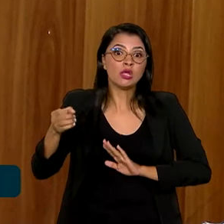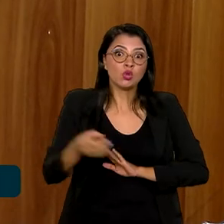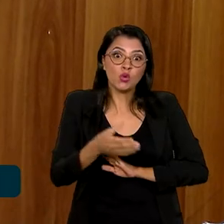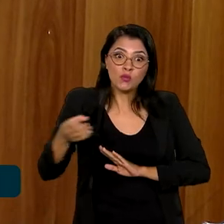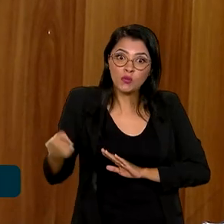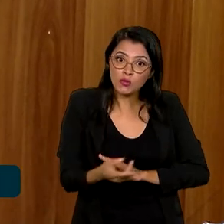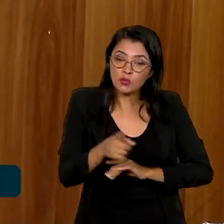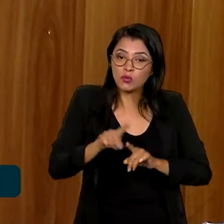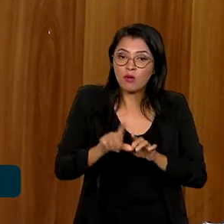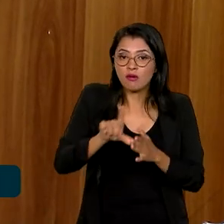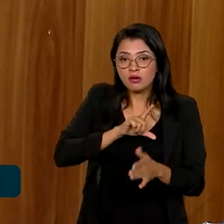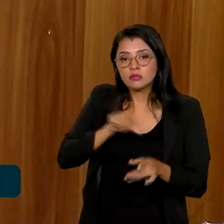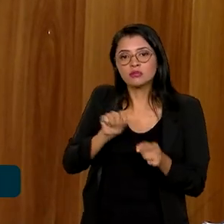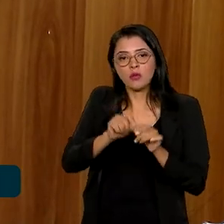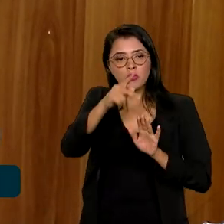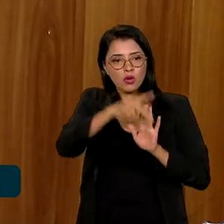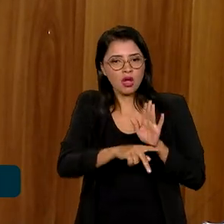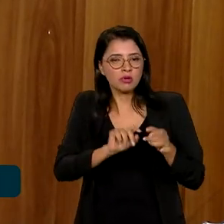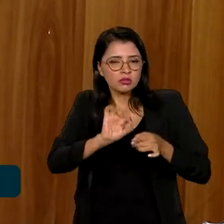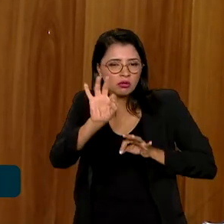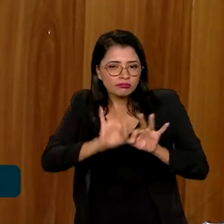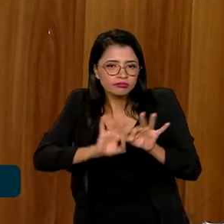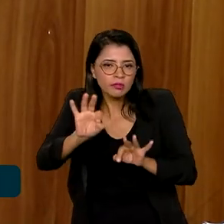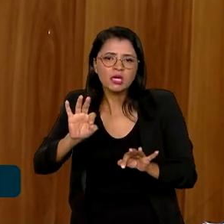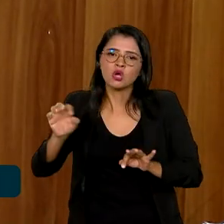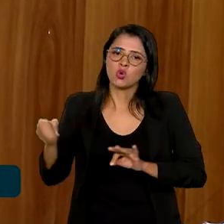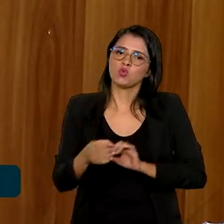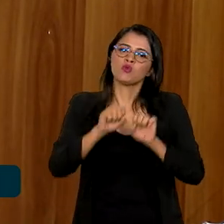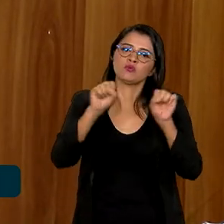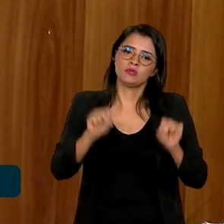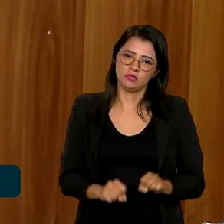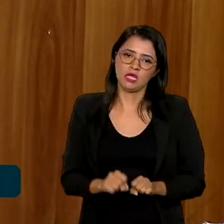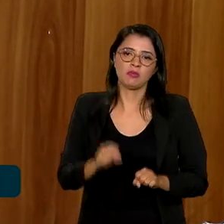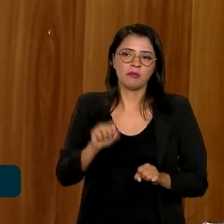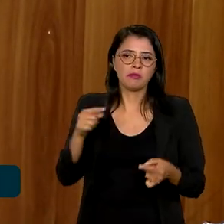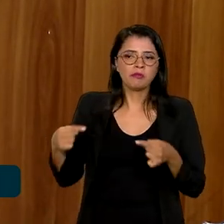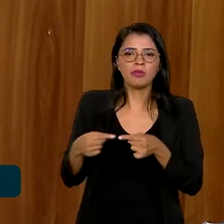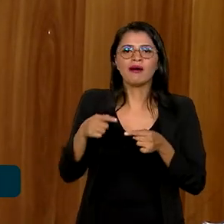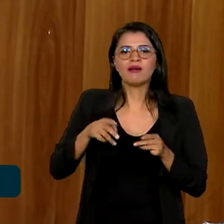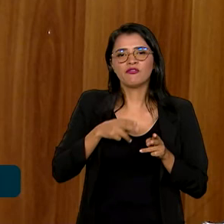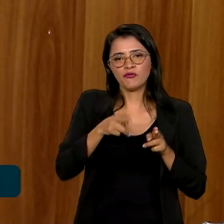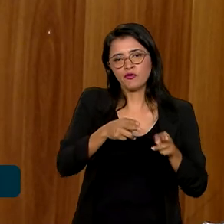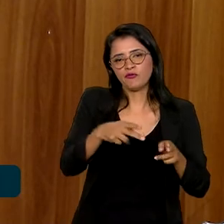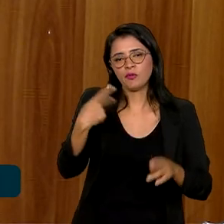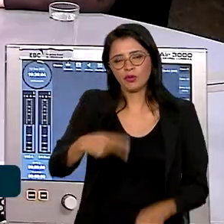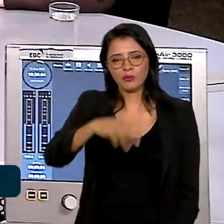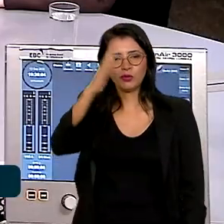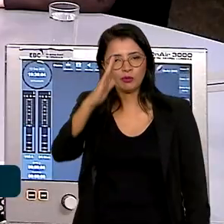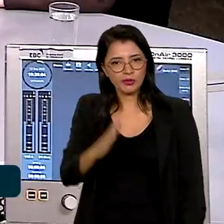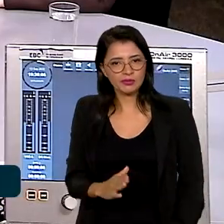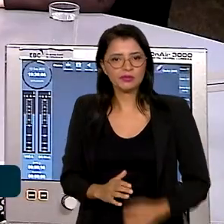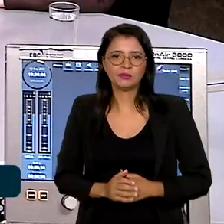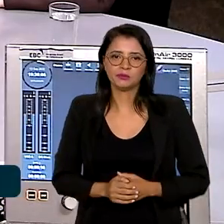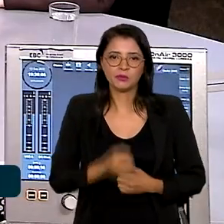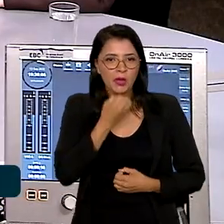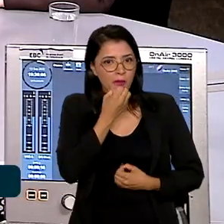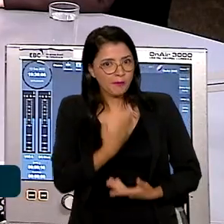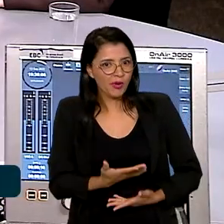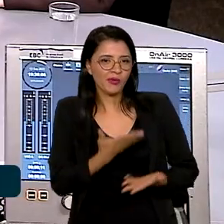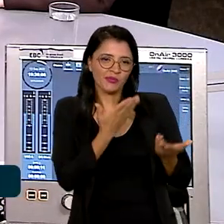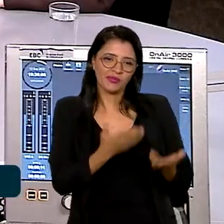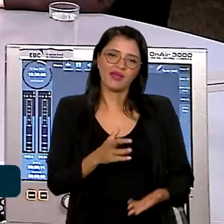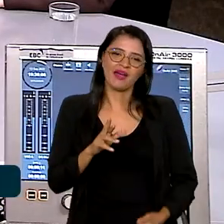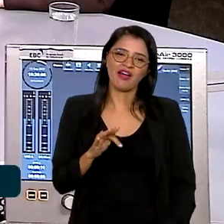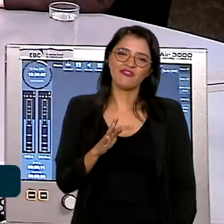é um programa que vem sendo trilhado, e todo um sistema, uma nova lógica para tratar as ferrovias do país. Muito bom. Rafael Vitale,